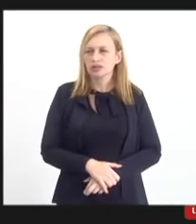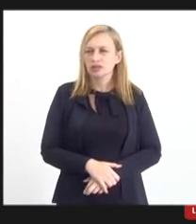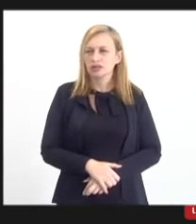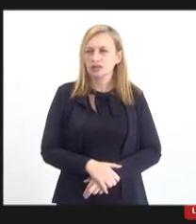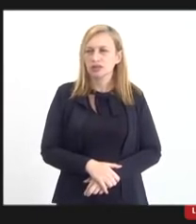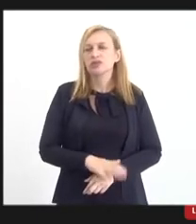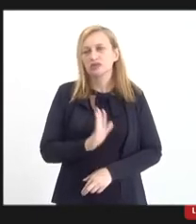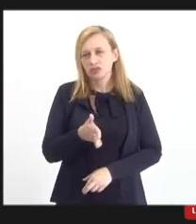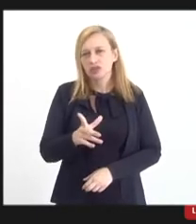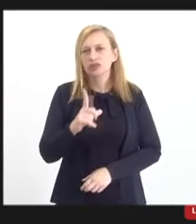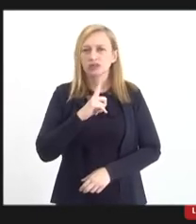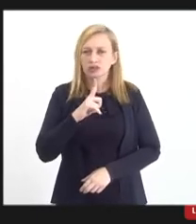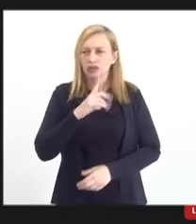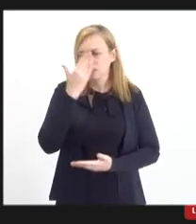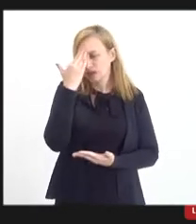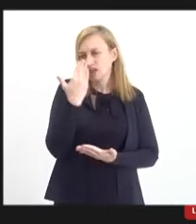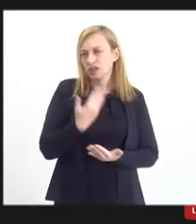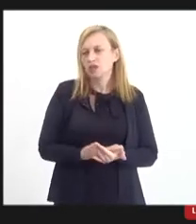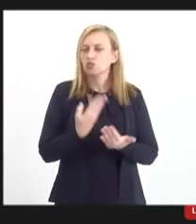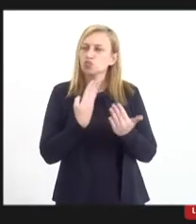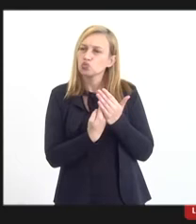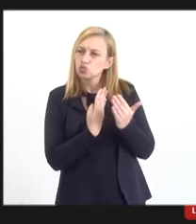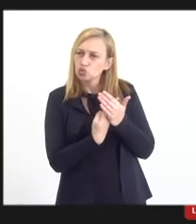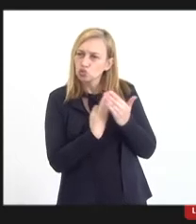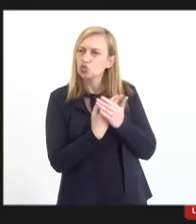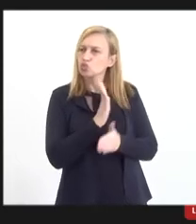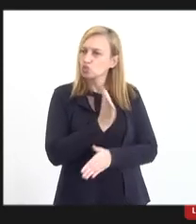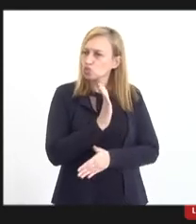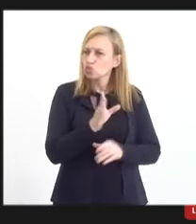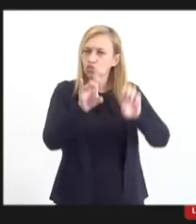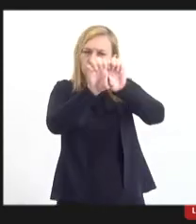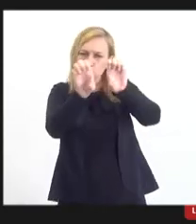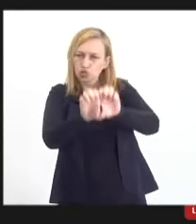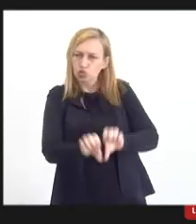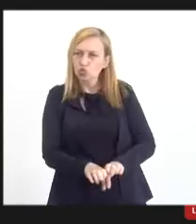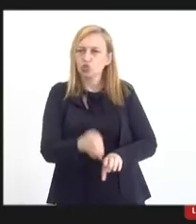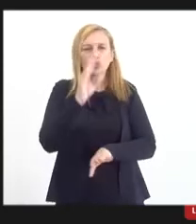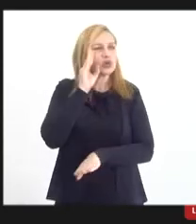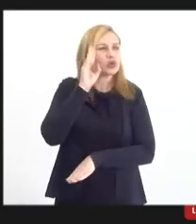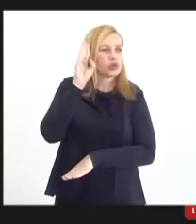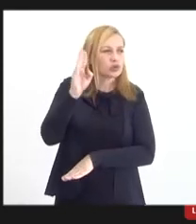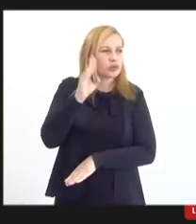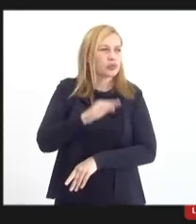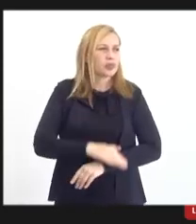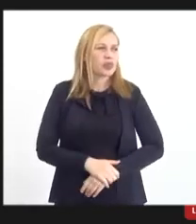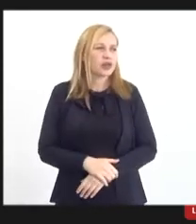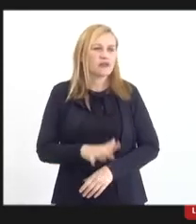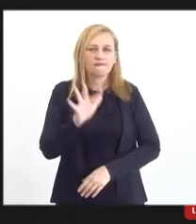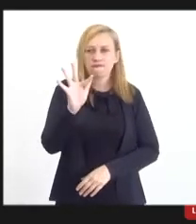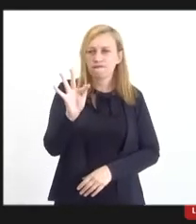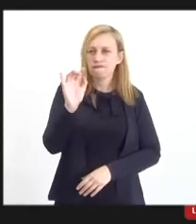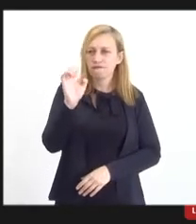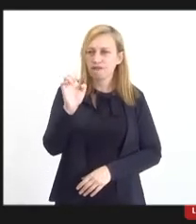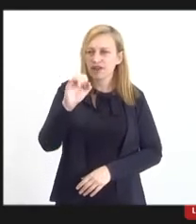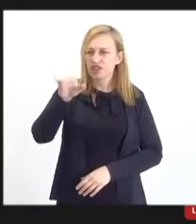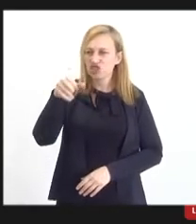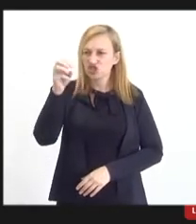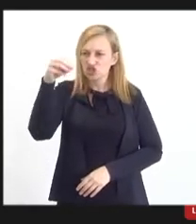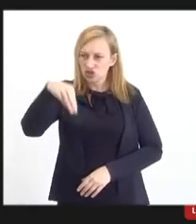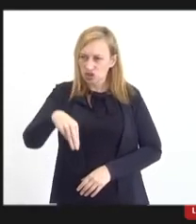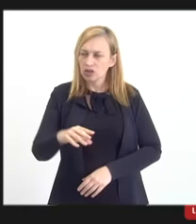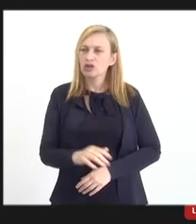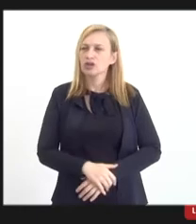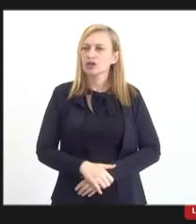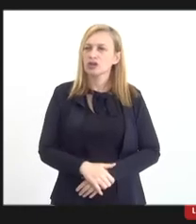existam alguns estudos estruturados, principalmente a Firjan, que costuma ter